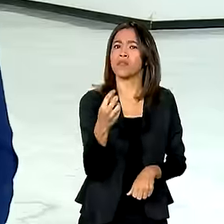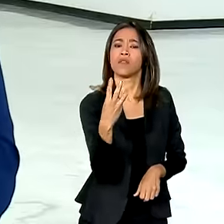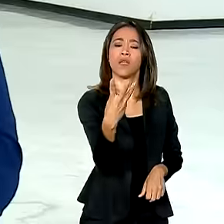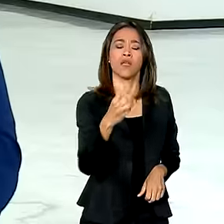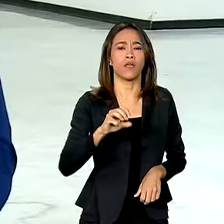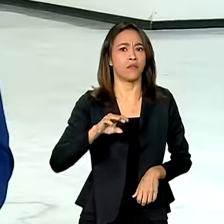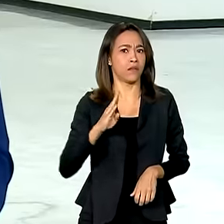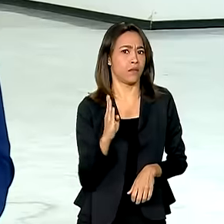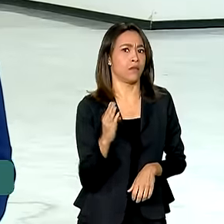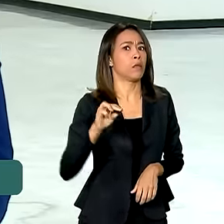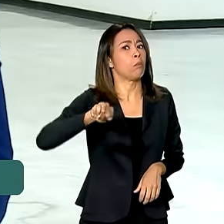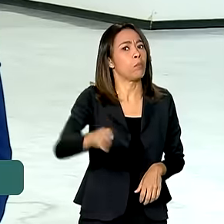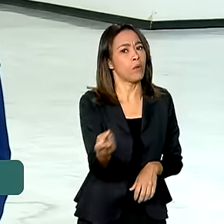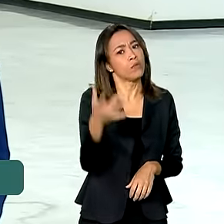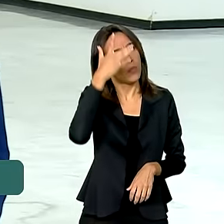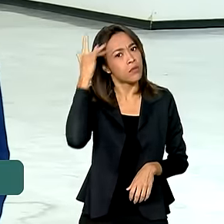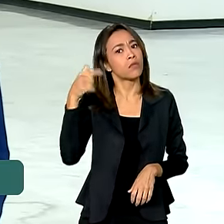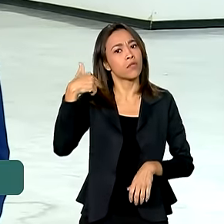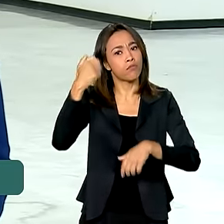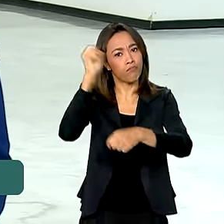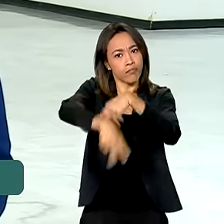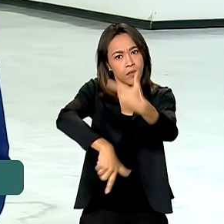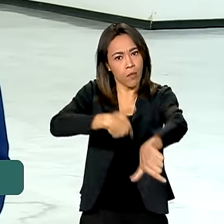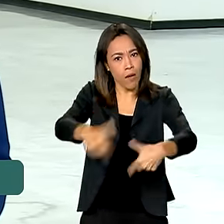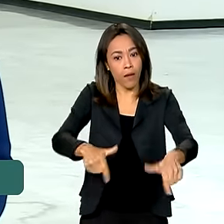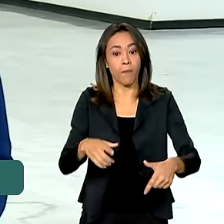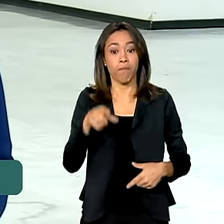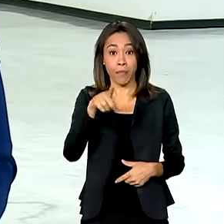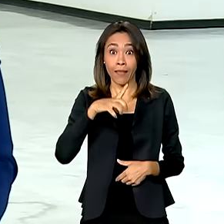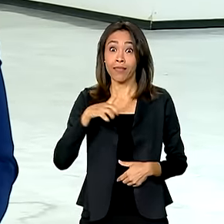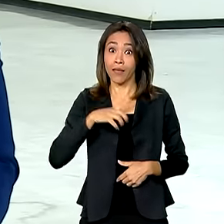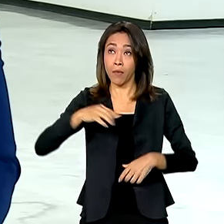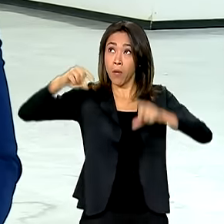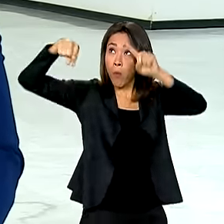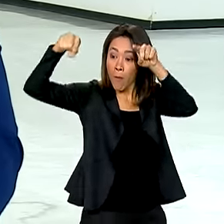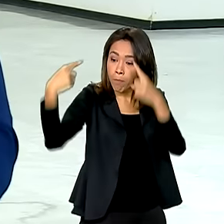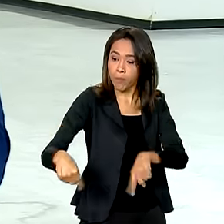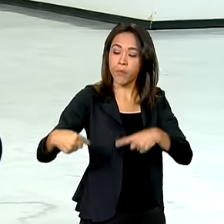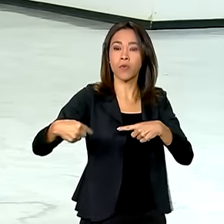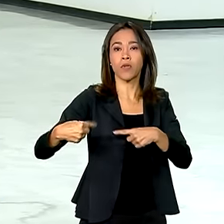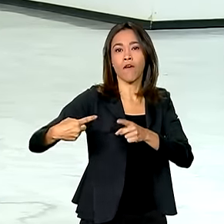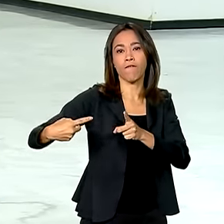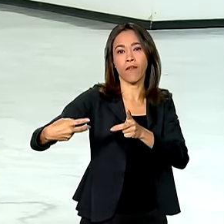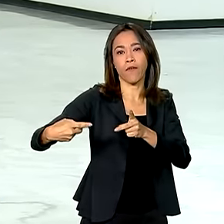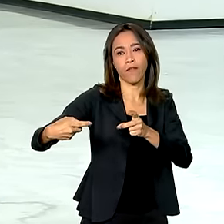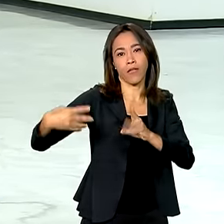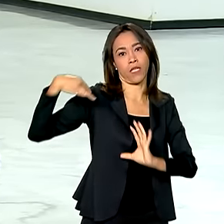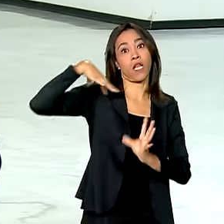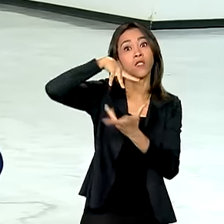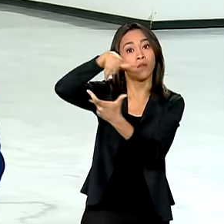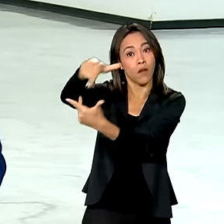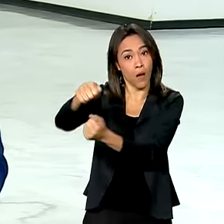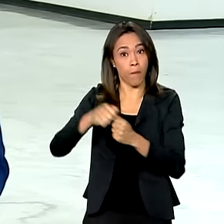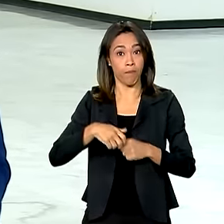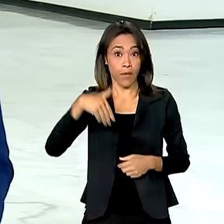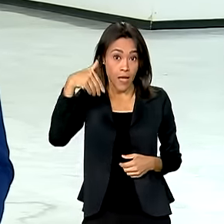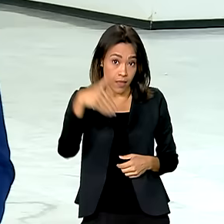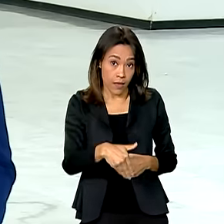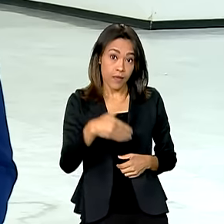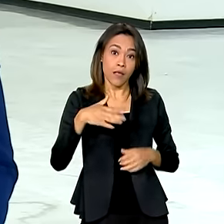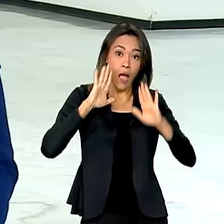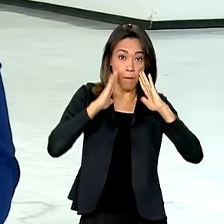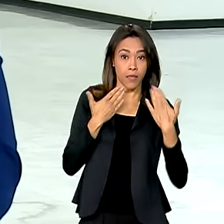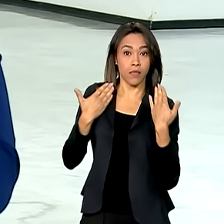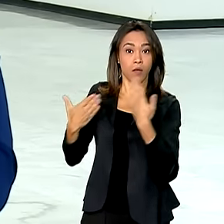A indústria siderúrgica também enfrenta a concorrência do mercado internacional. Além dos investimentos, o setor apresentou ao